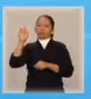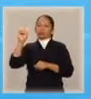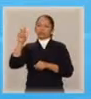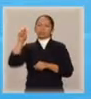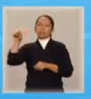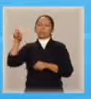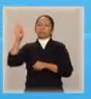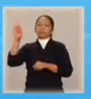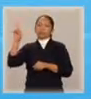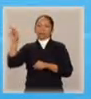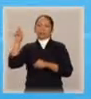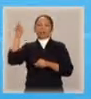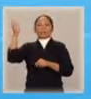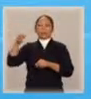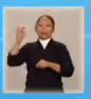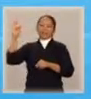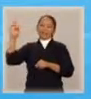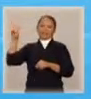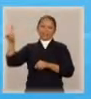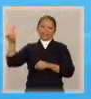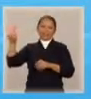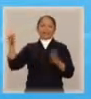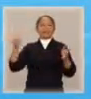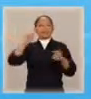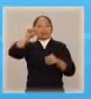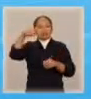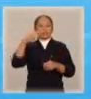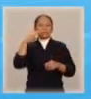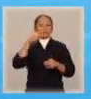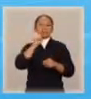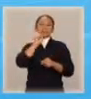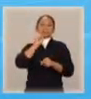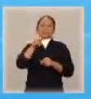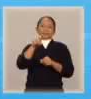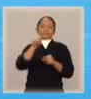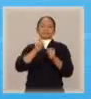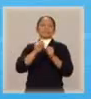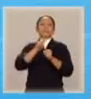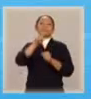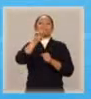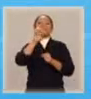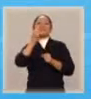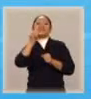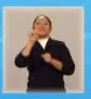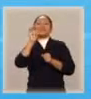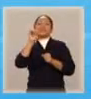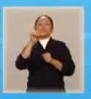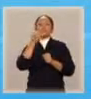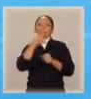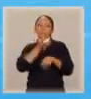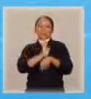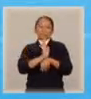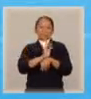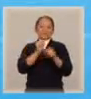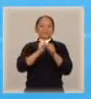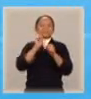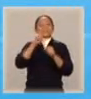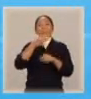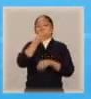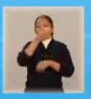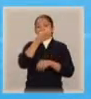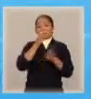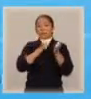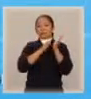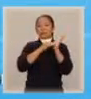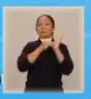.br.tv Em seguida, clique na opção Vídeos. E se quiser fazer sugestões, é só